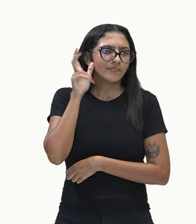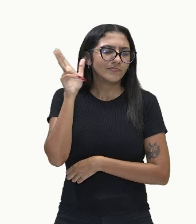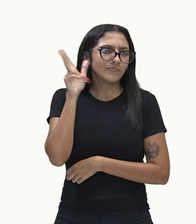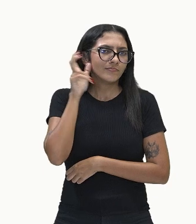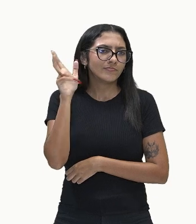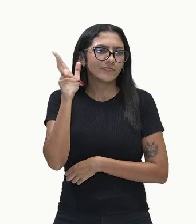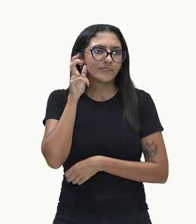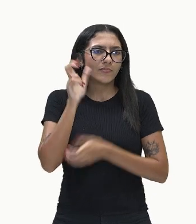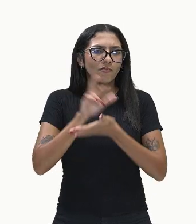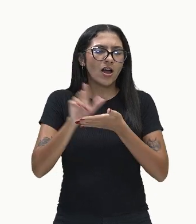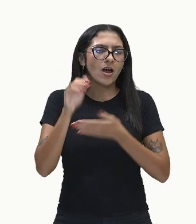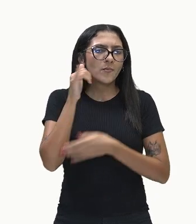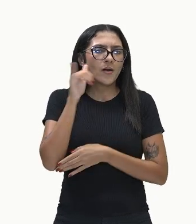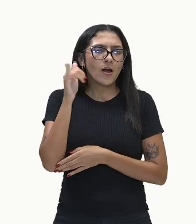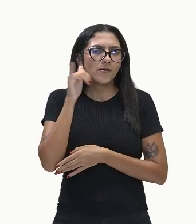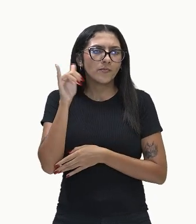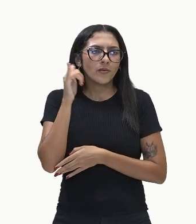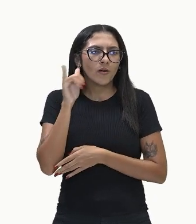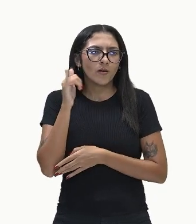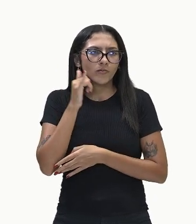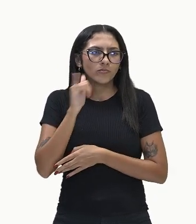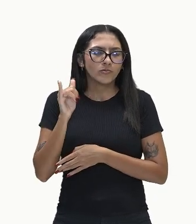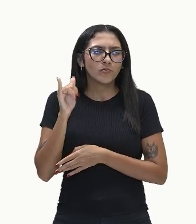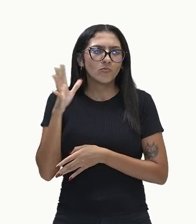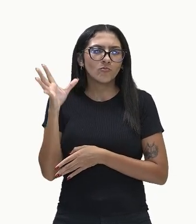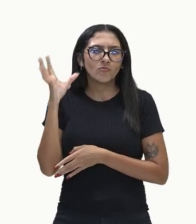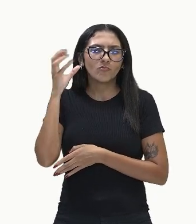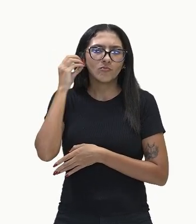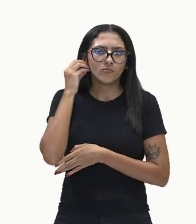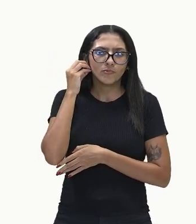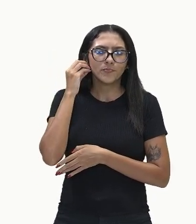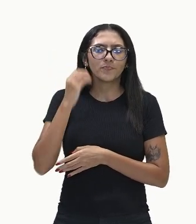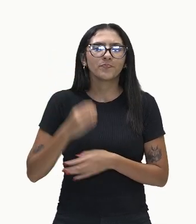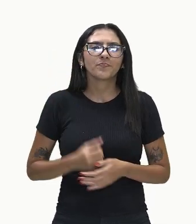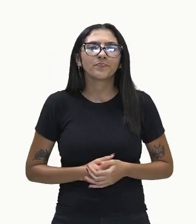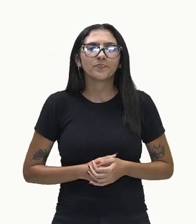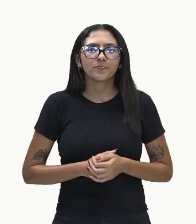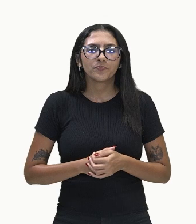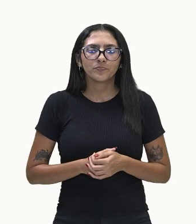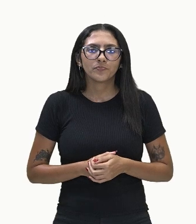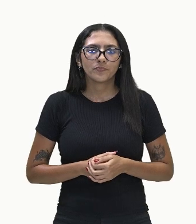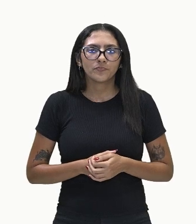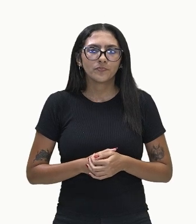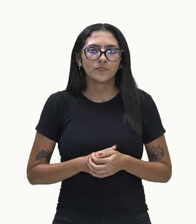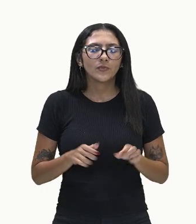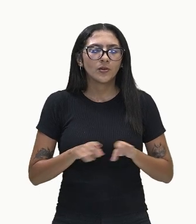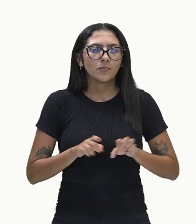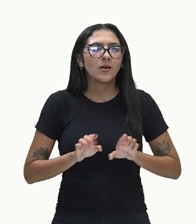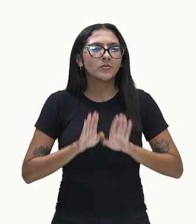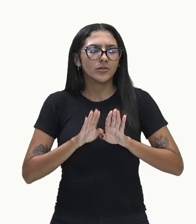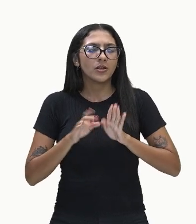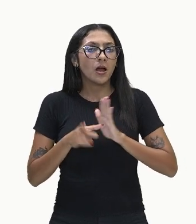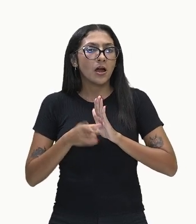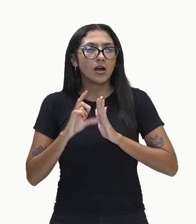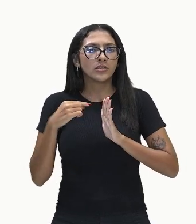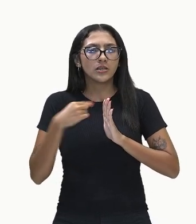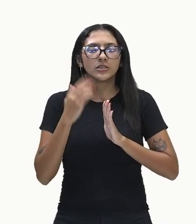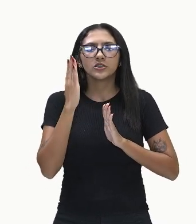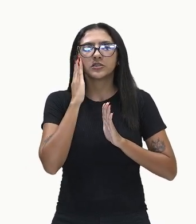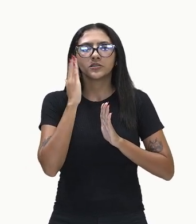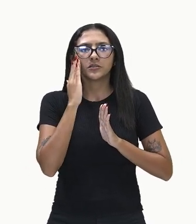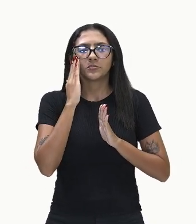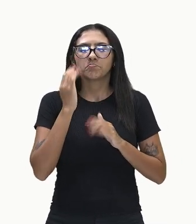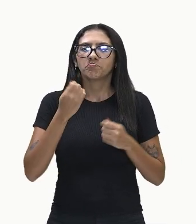transmitidos ao cérebro pelo nervo auditivo. Antes de eu fazer a explicação ali, usando o esquema para vocês, eu quero que vocês